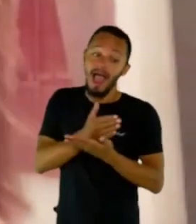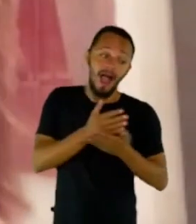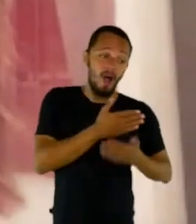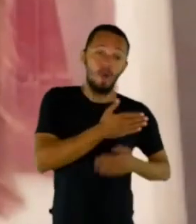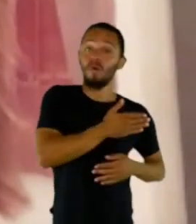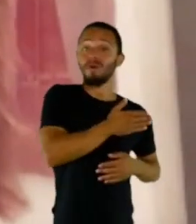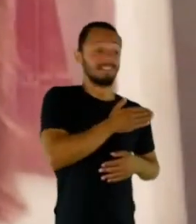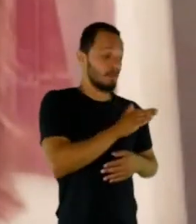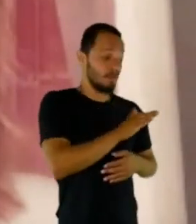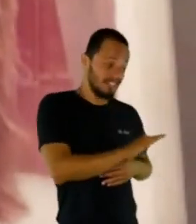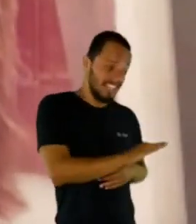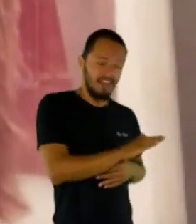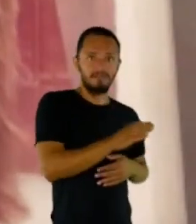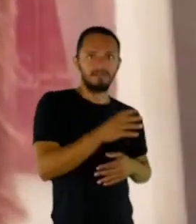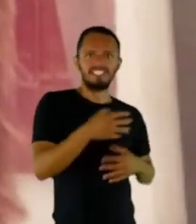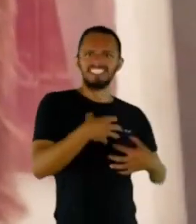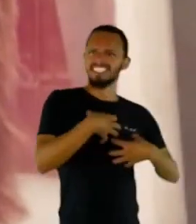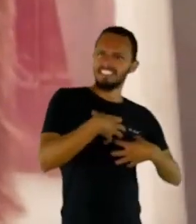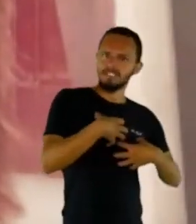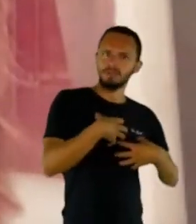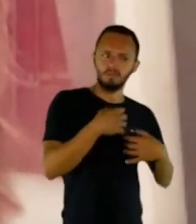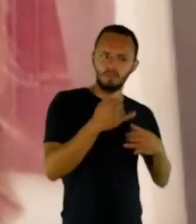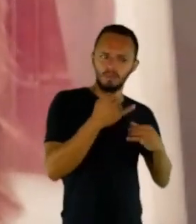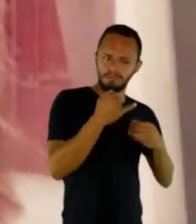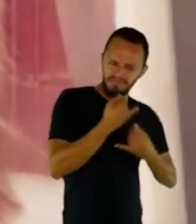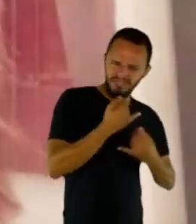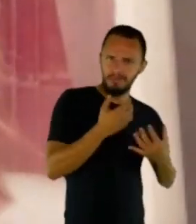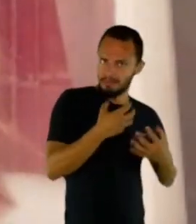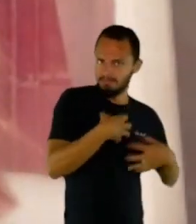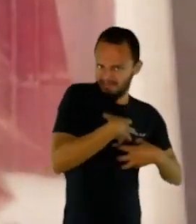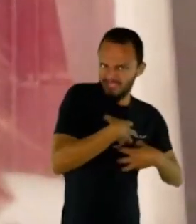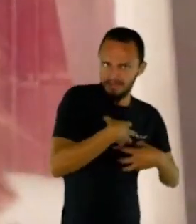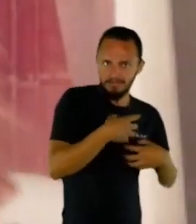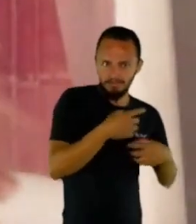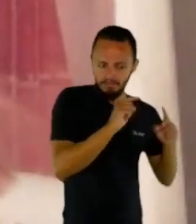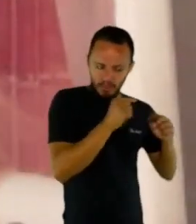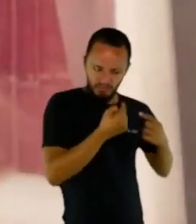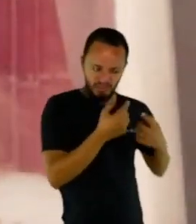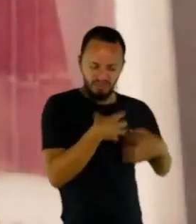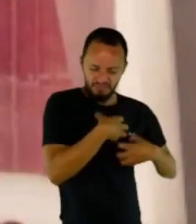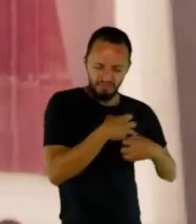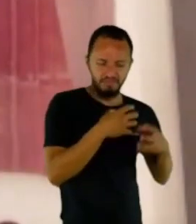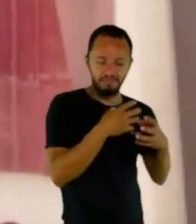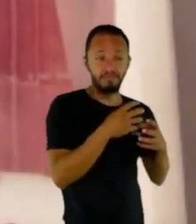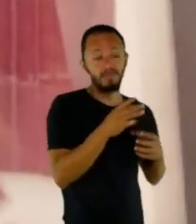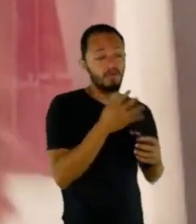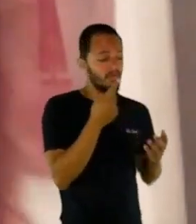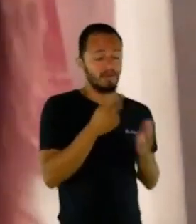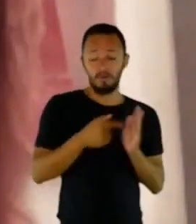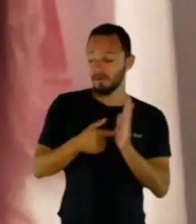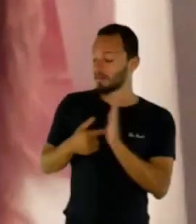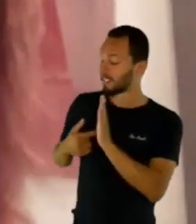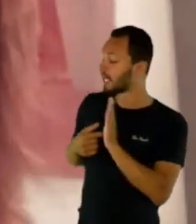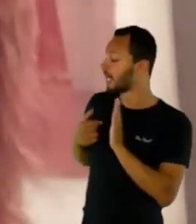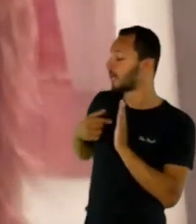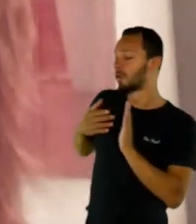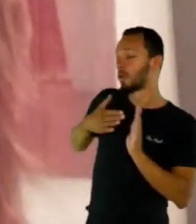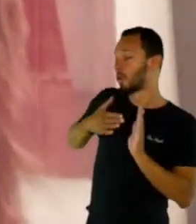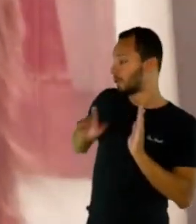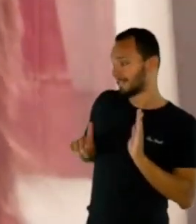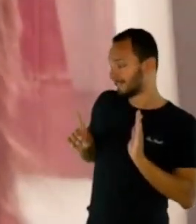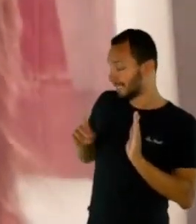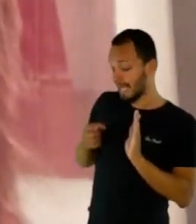quase que ofendidas com alguma coisa, entendeu? Teve uma que me relatou, olha, esse aqui eu não gostei, eu achei que foi demais